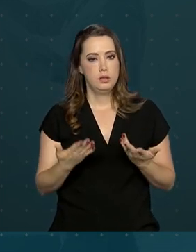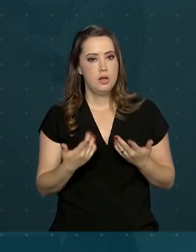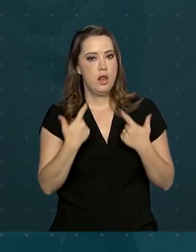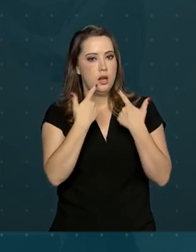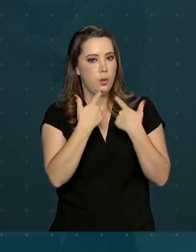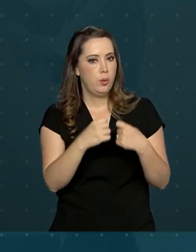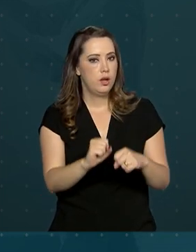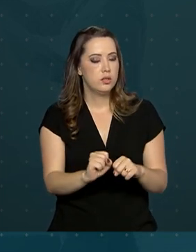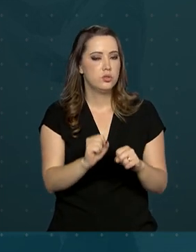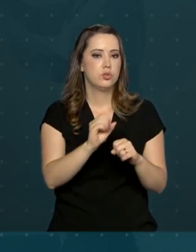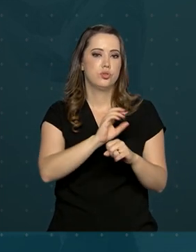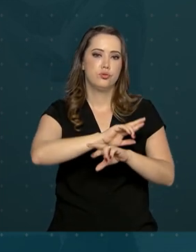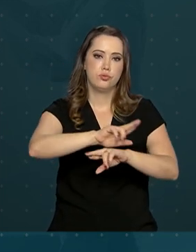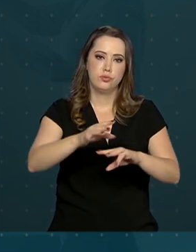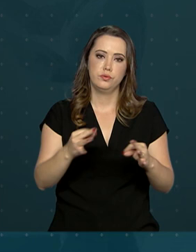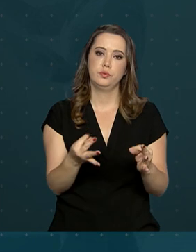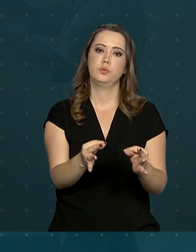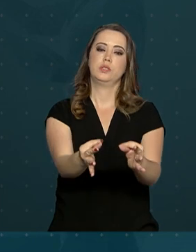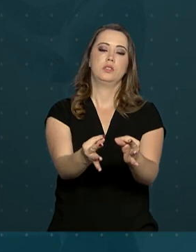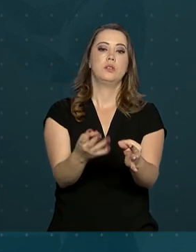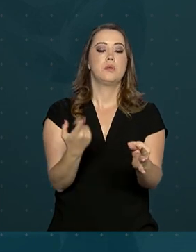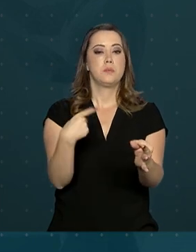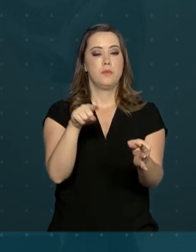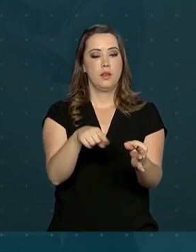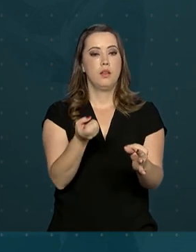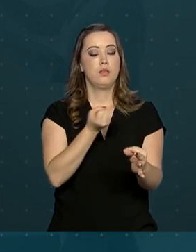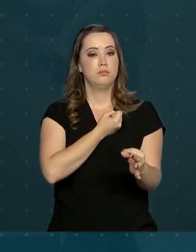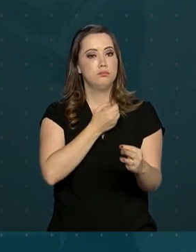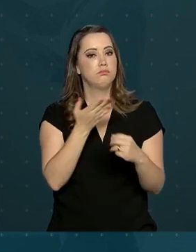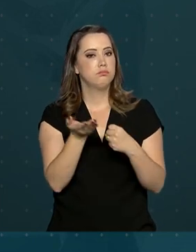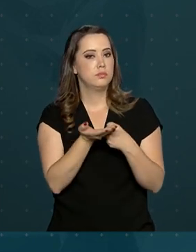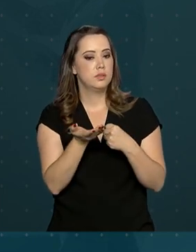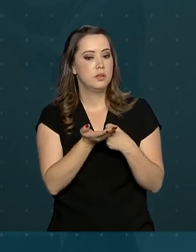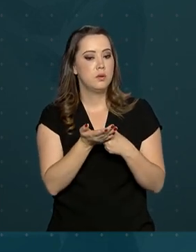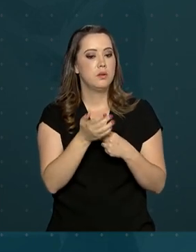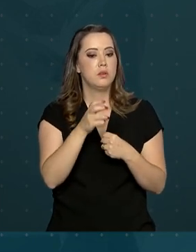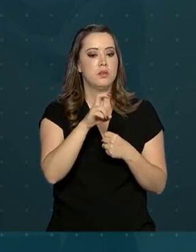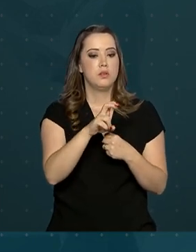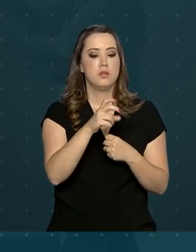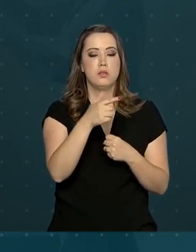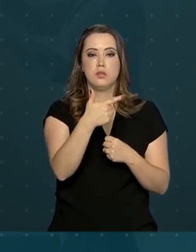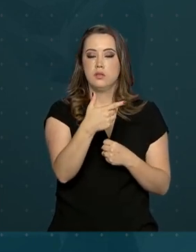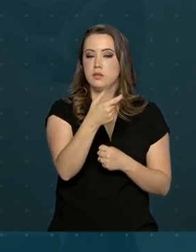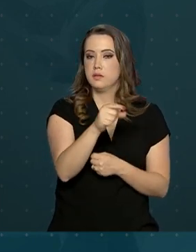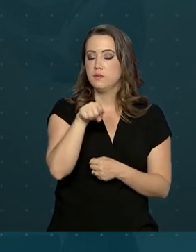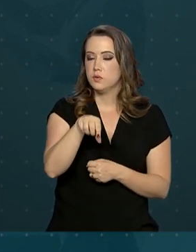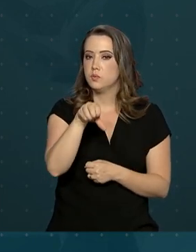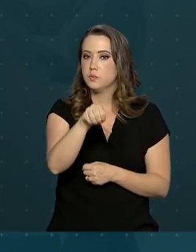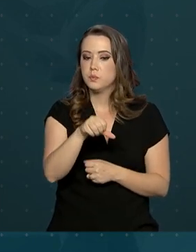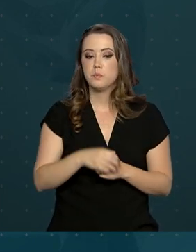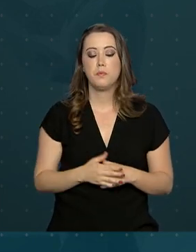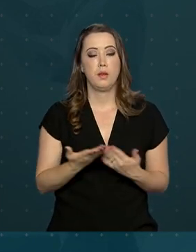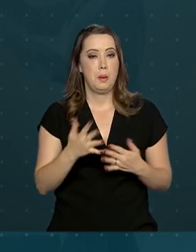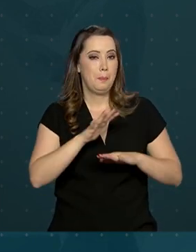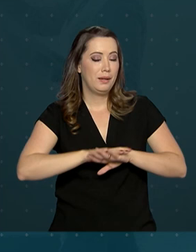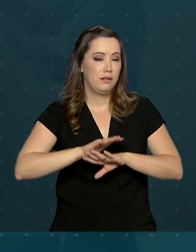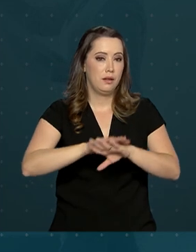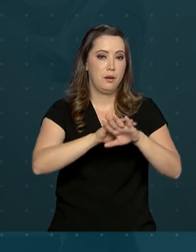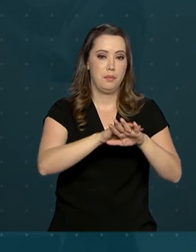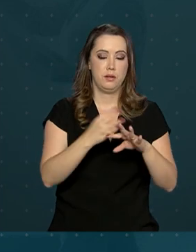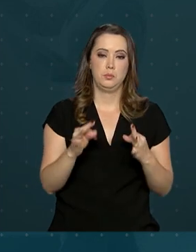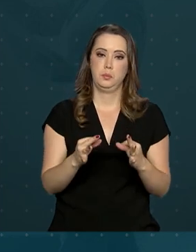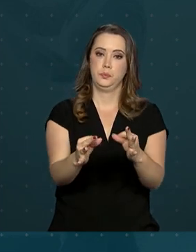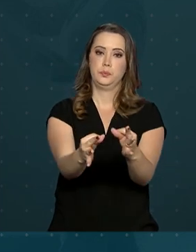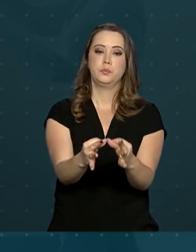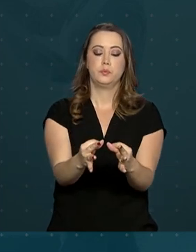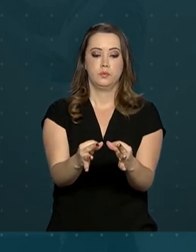linguagens, códigos e suas tecnologias, a nota média foi de 520,9. Matemática e suas